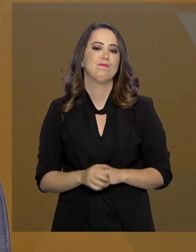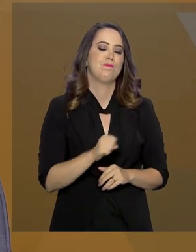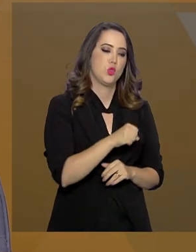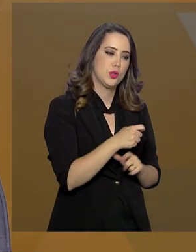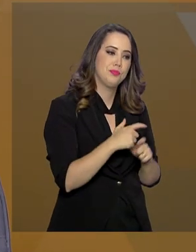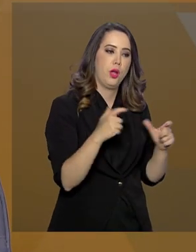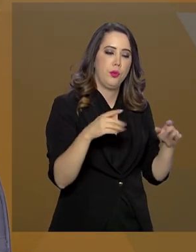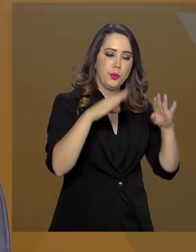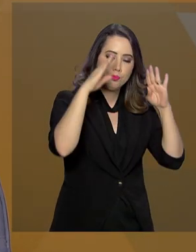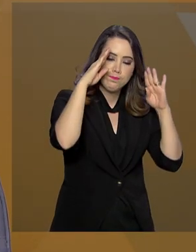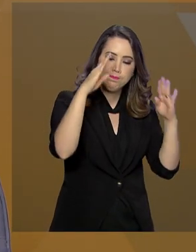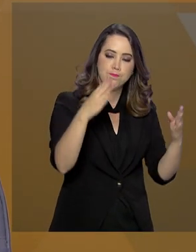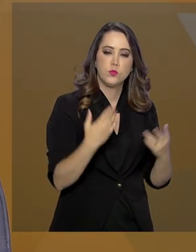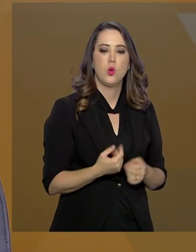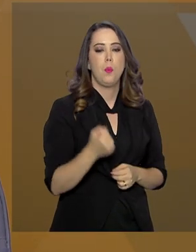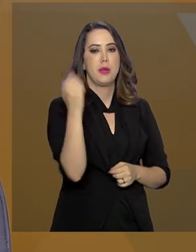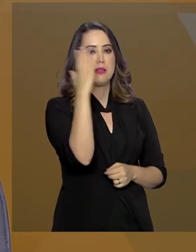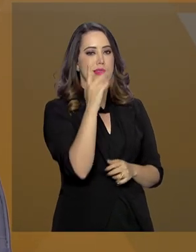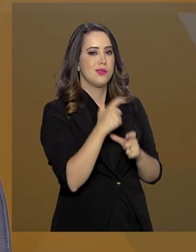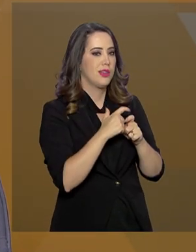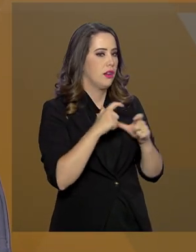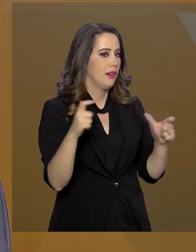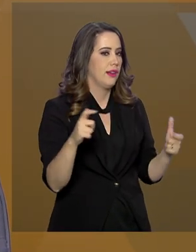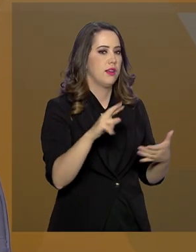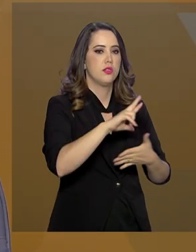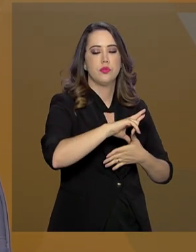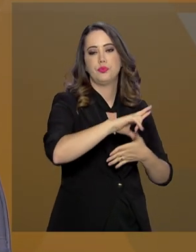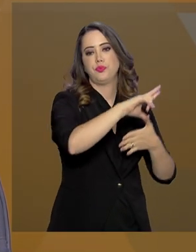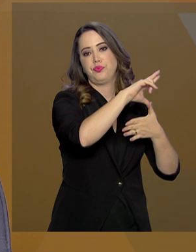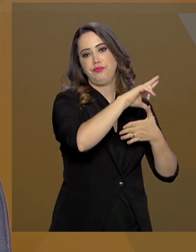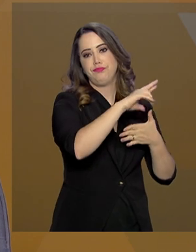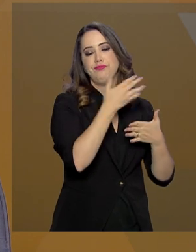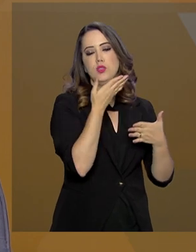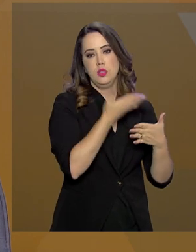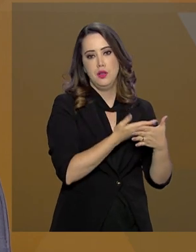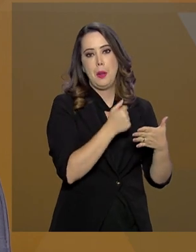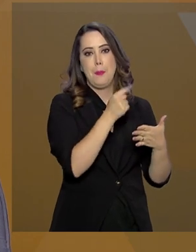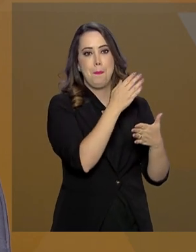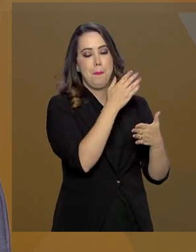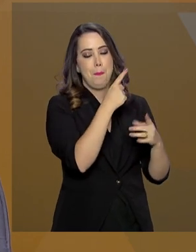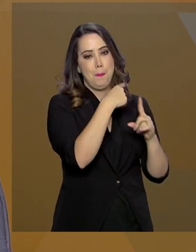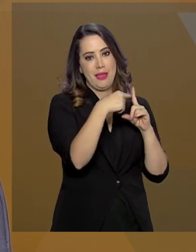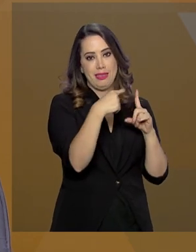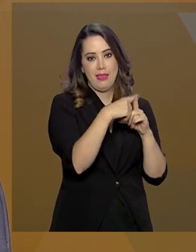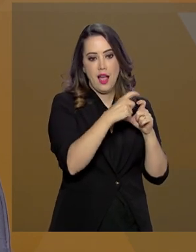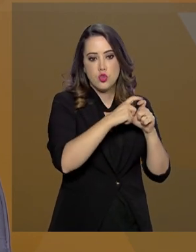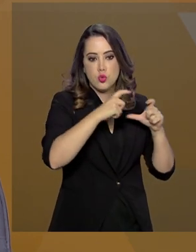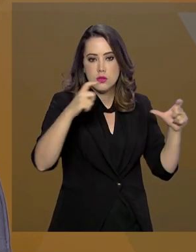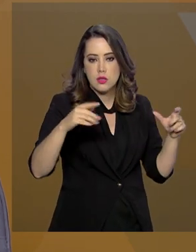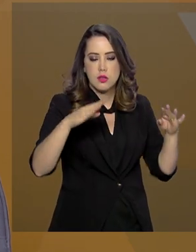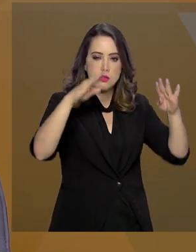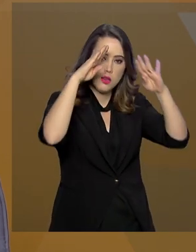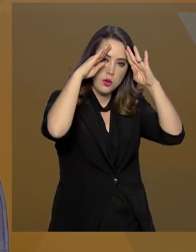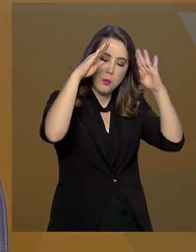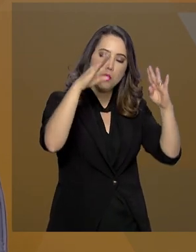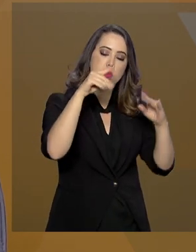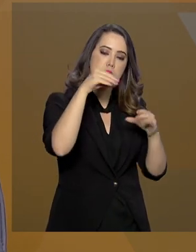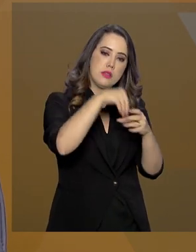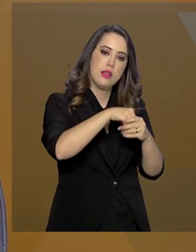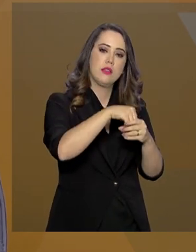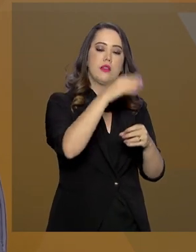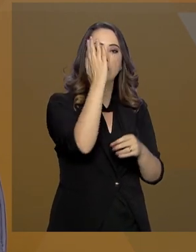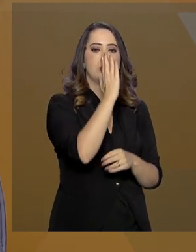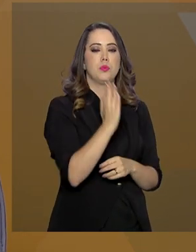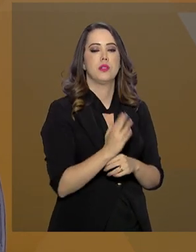o Brasil tem grandes aeroportos na América Latina, Metade dos grandes aeroportos na América Latina está no Brasil. Dificulta ainda mais o nosso trabalho